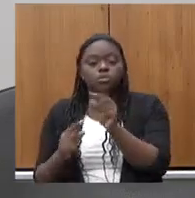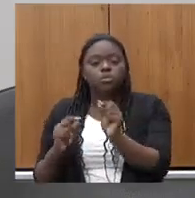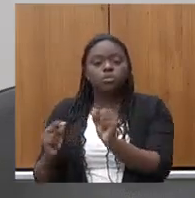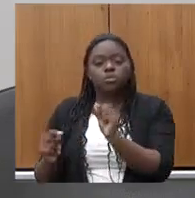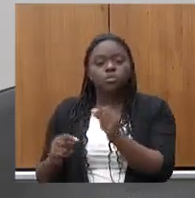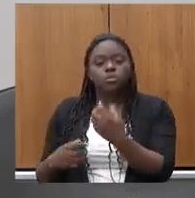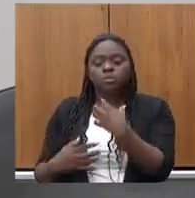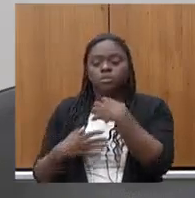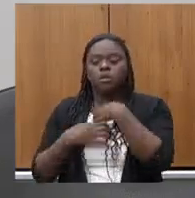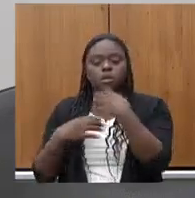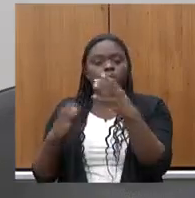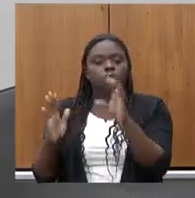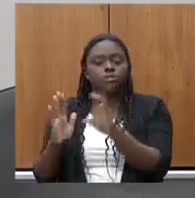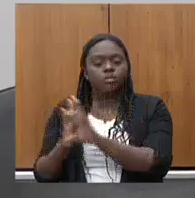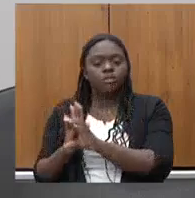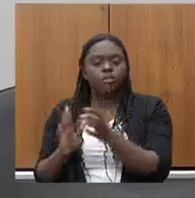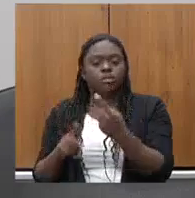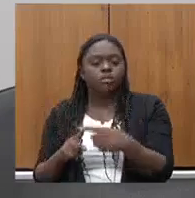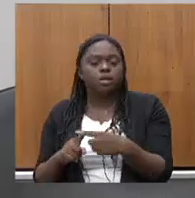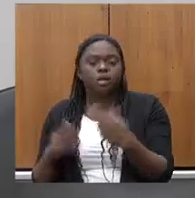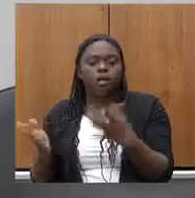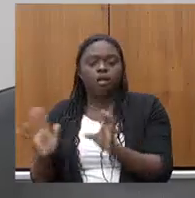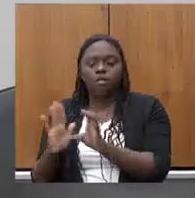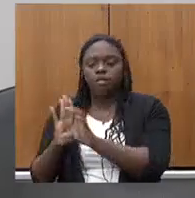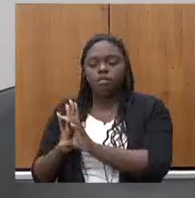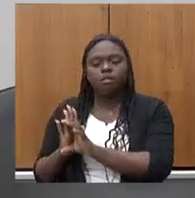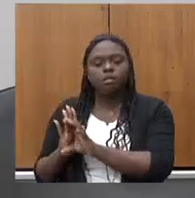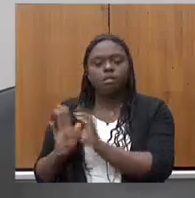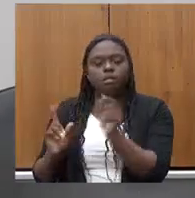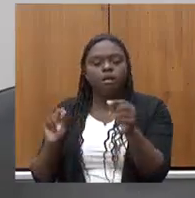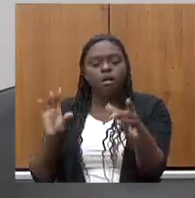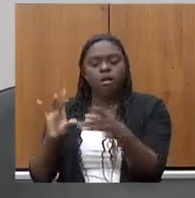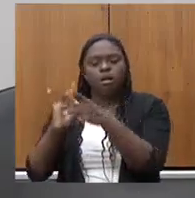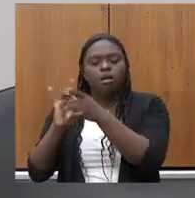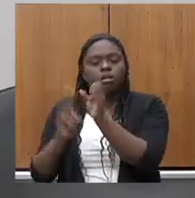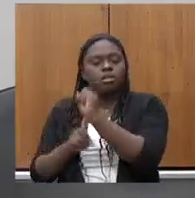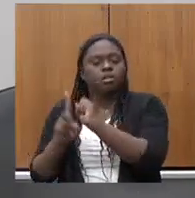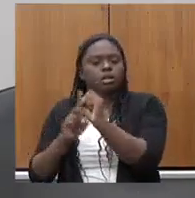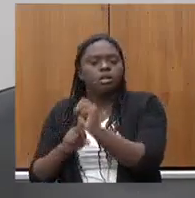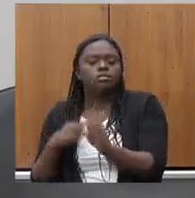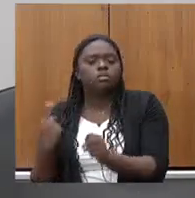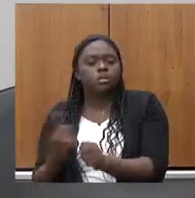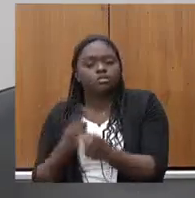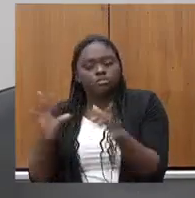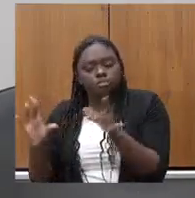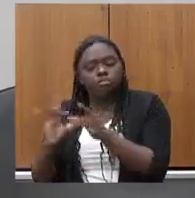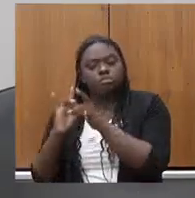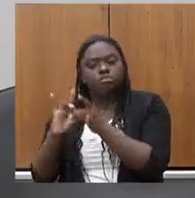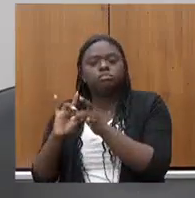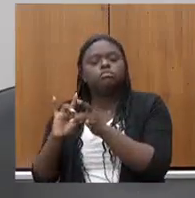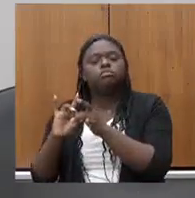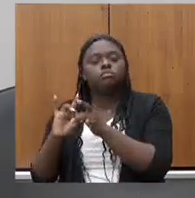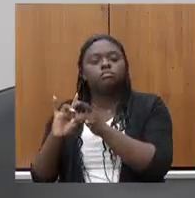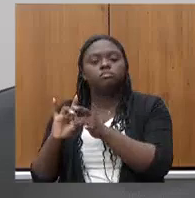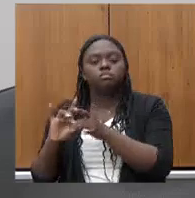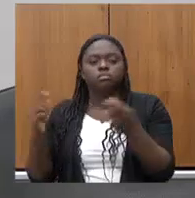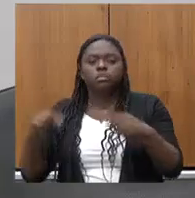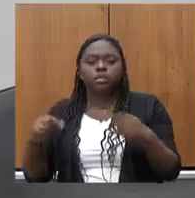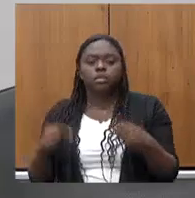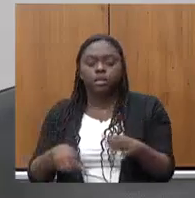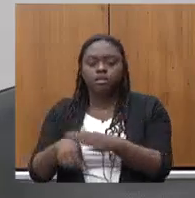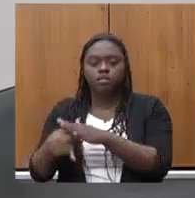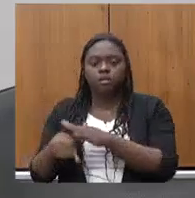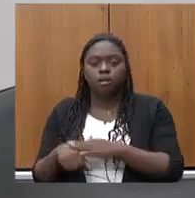pacto constitucional porque a constituição é um pacto da sociedade nós estamos pactuando aquilo que tem que ser